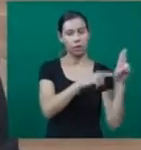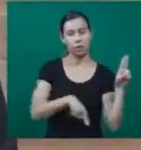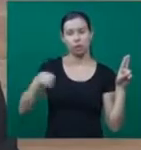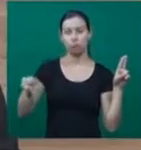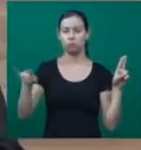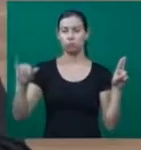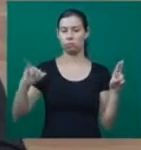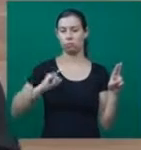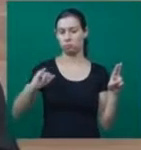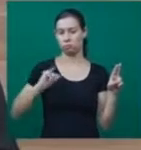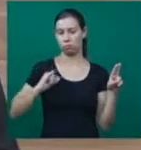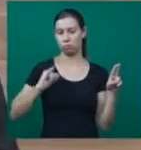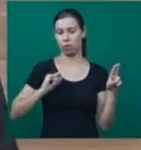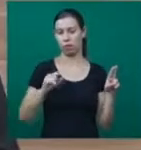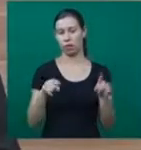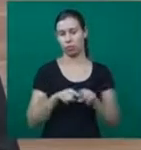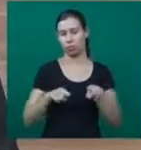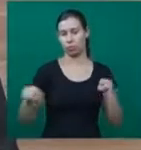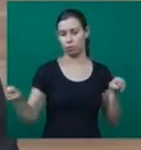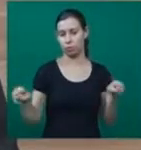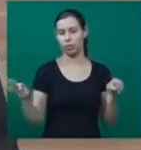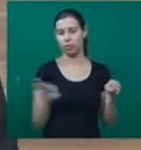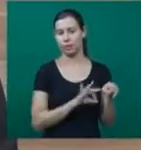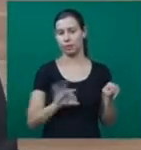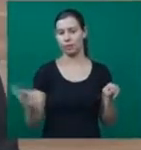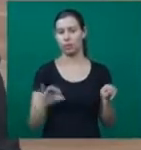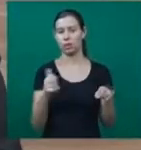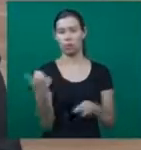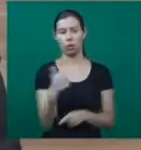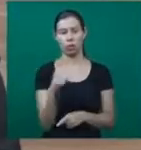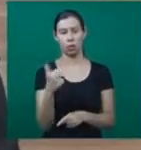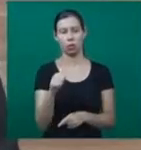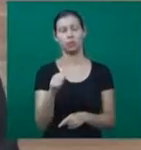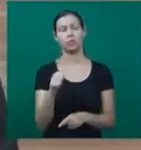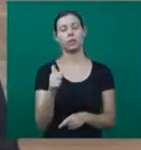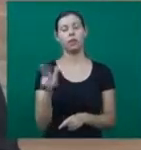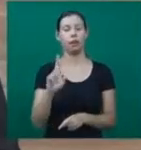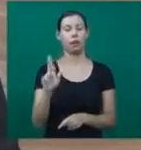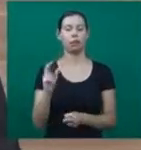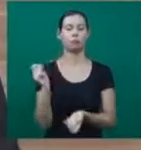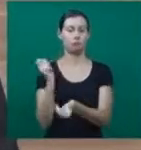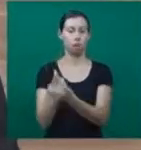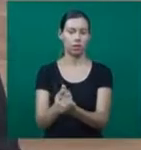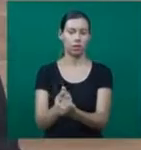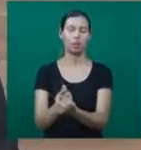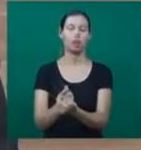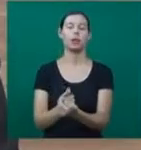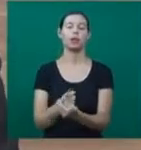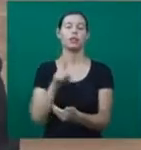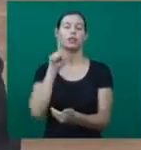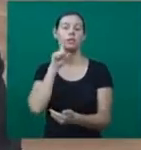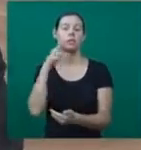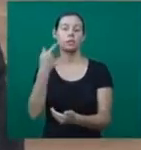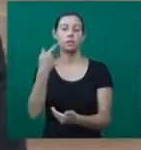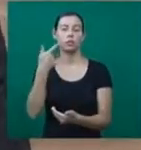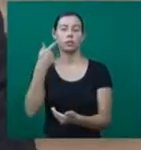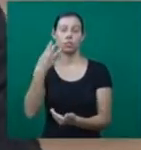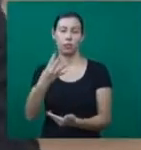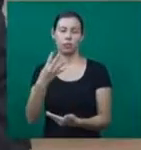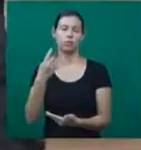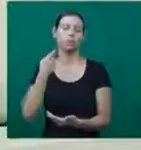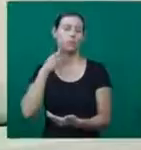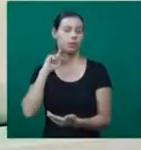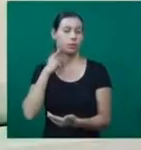No dia 24 de maio, o assunto será discutido na CDL de Uberlândia, à uma da tarde. E qualquer pessoa pode